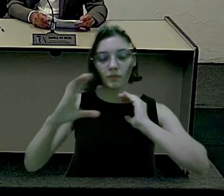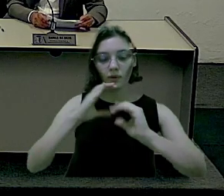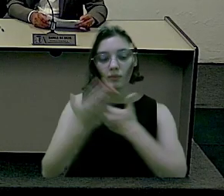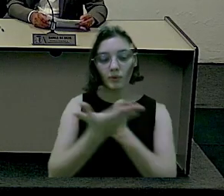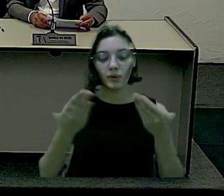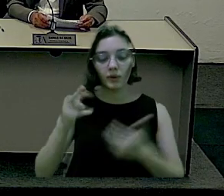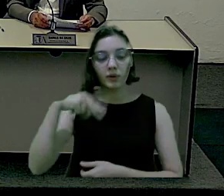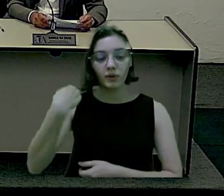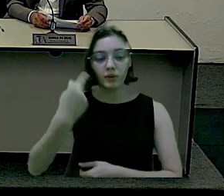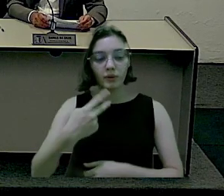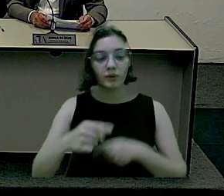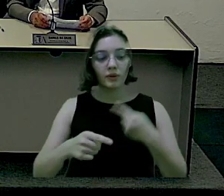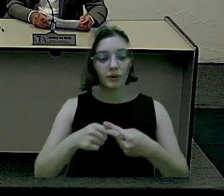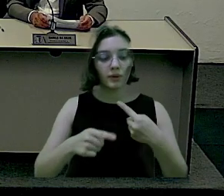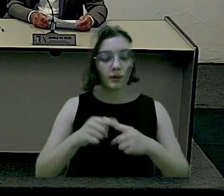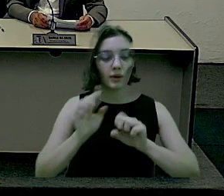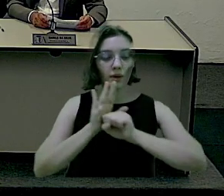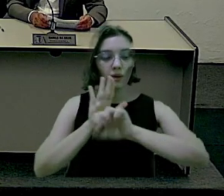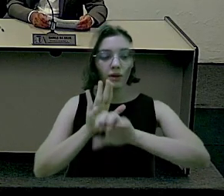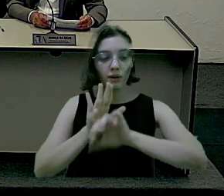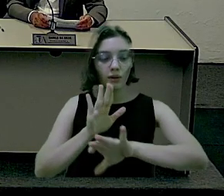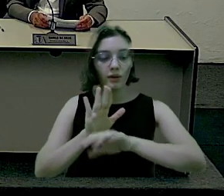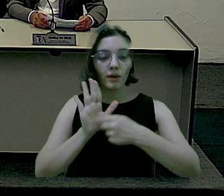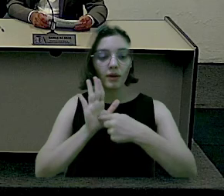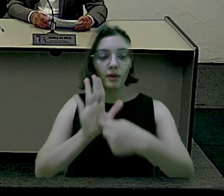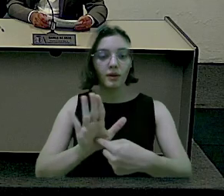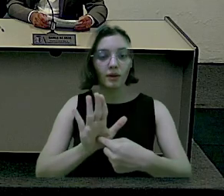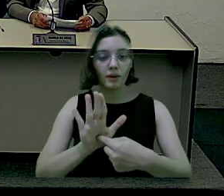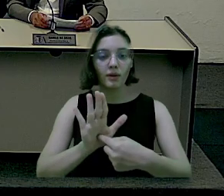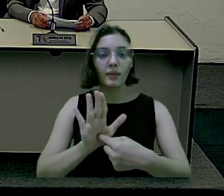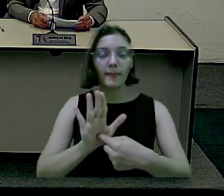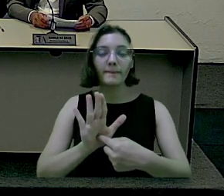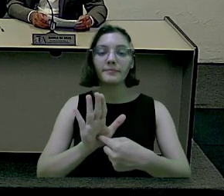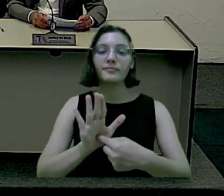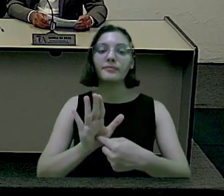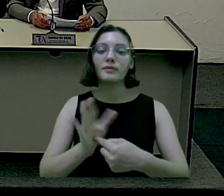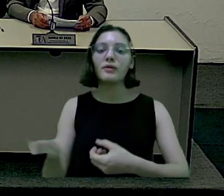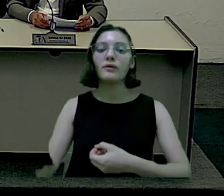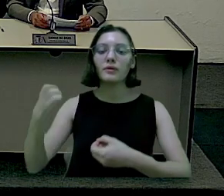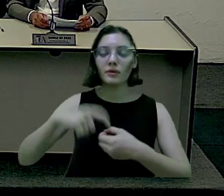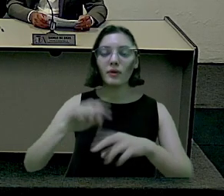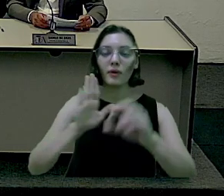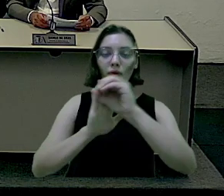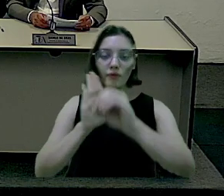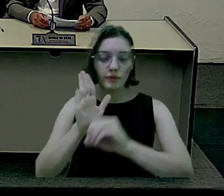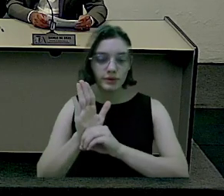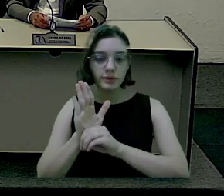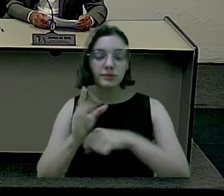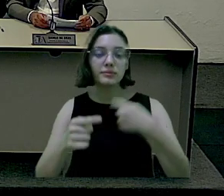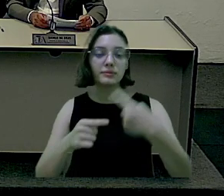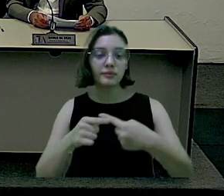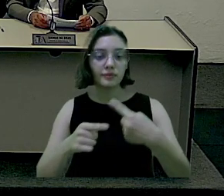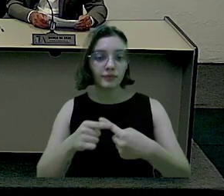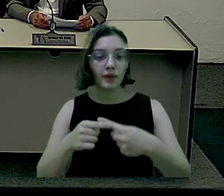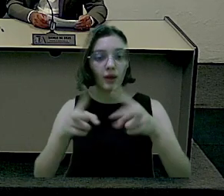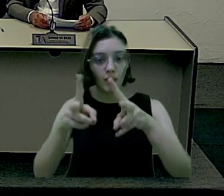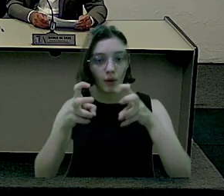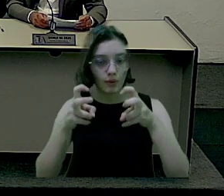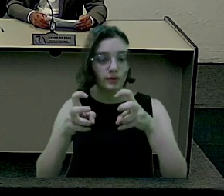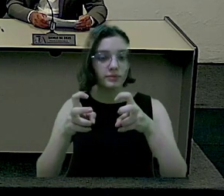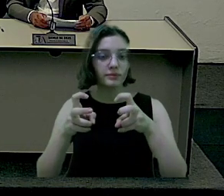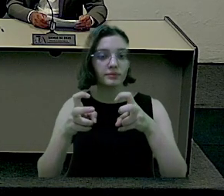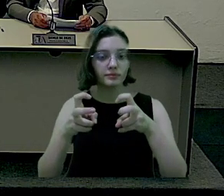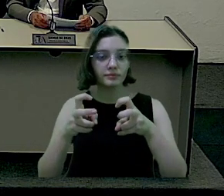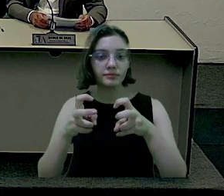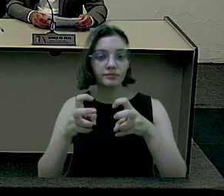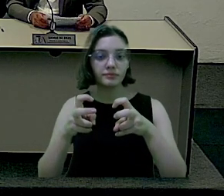Comunico aos senhores vereadores que a indicação apresentada será encaminhada através de ofício para o